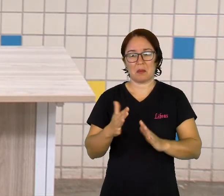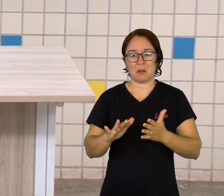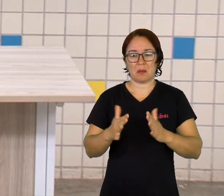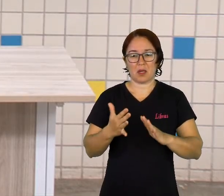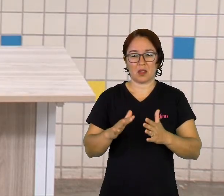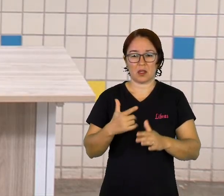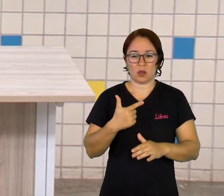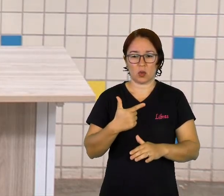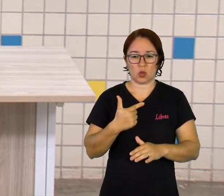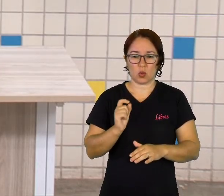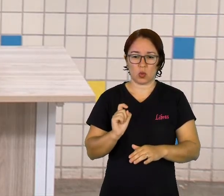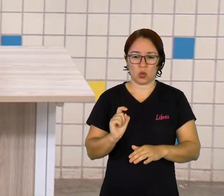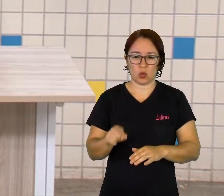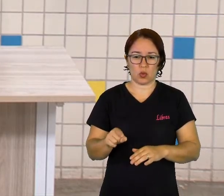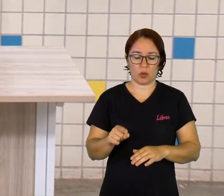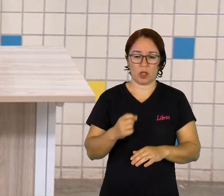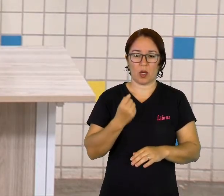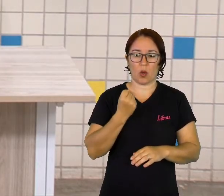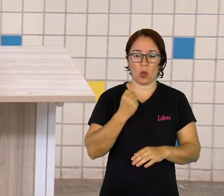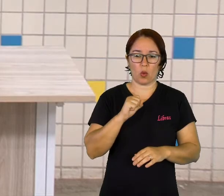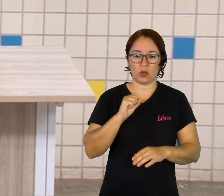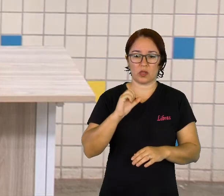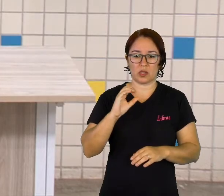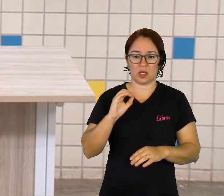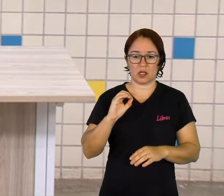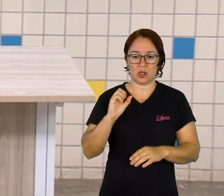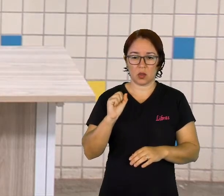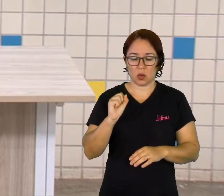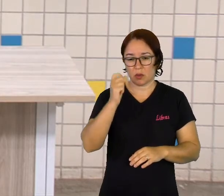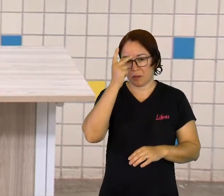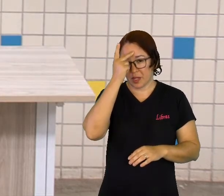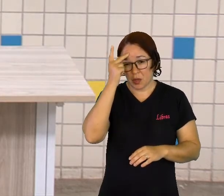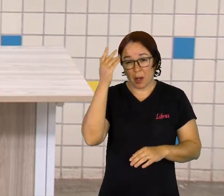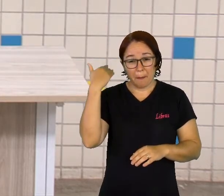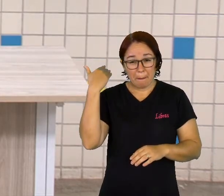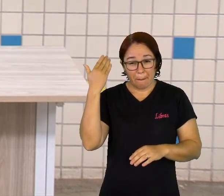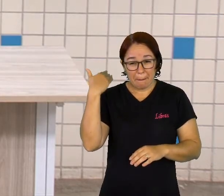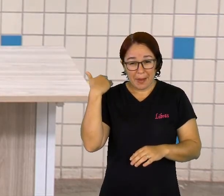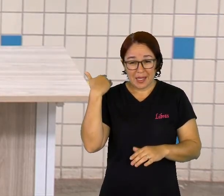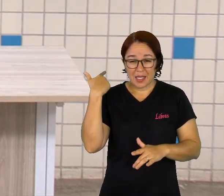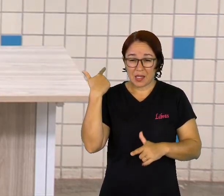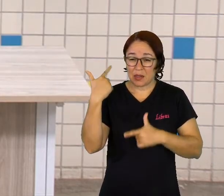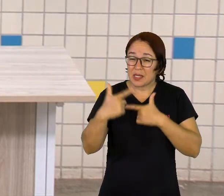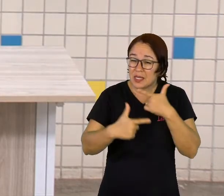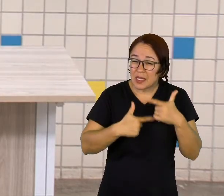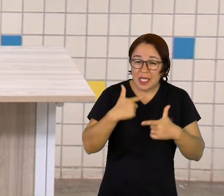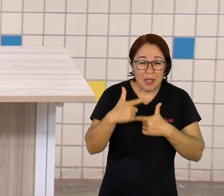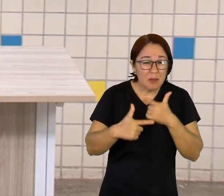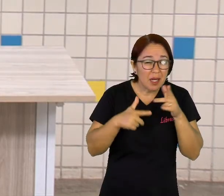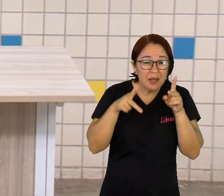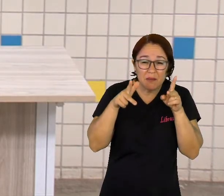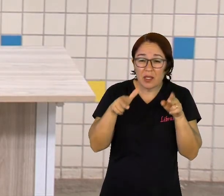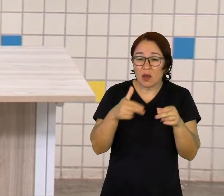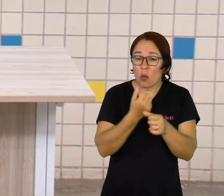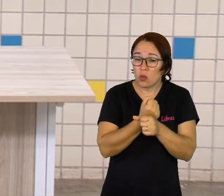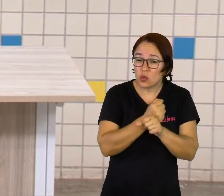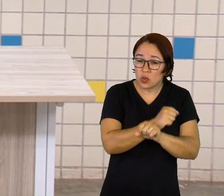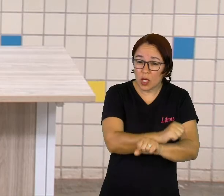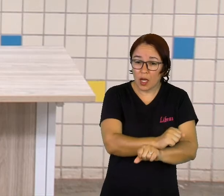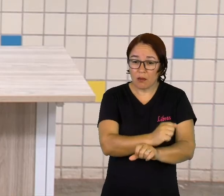202.808 pessoas foram libertadas de propriedades em condições iguais à de escravidão.